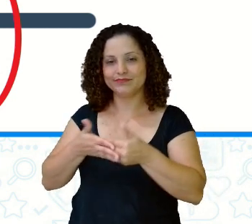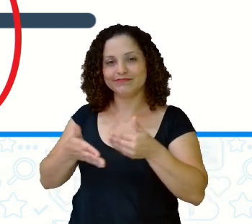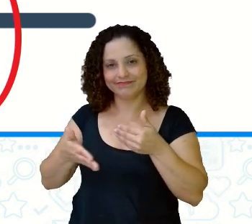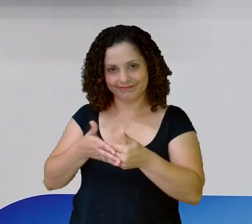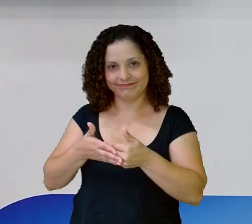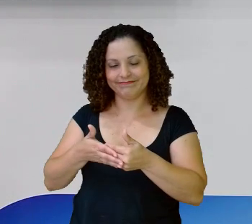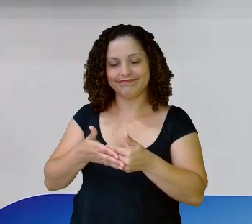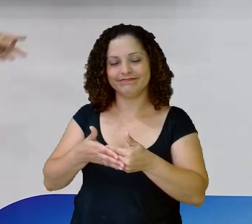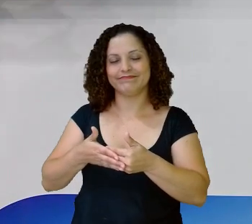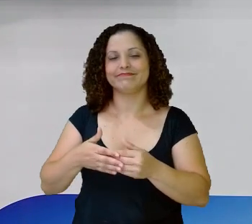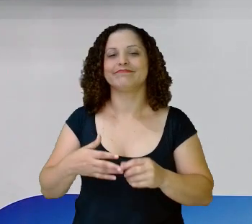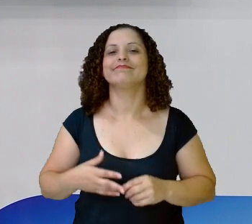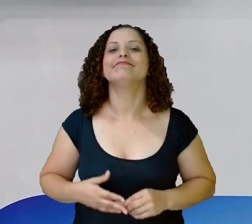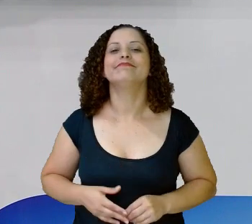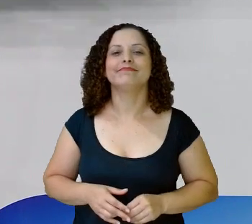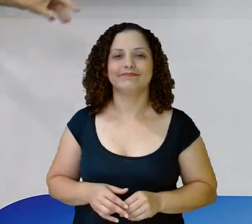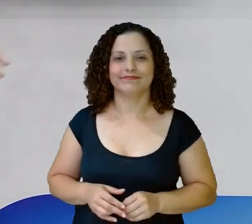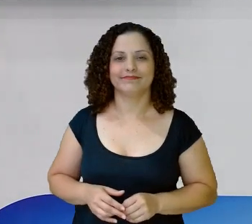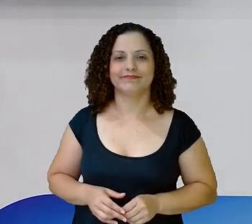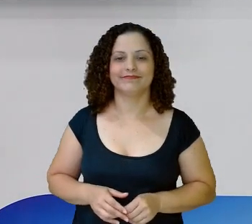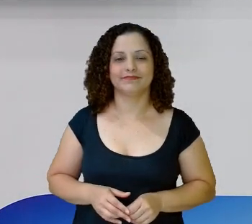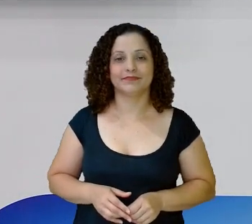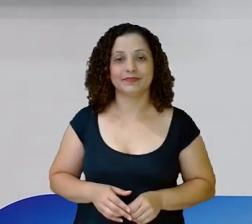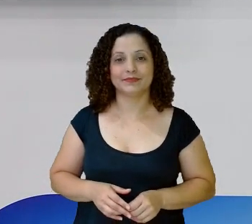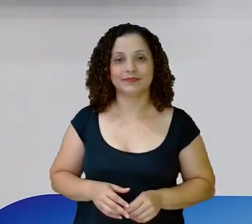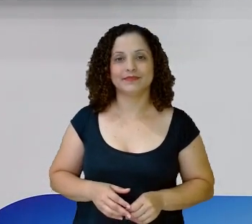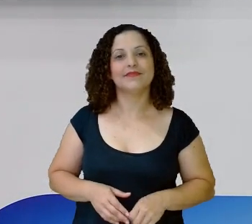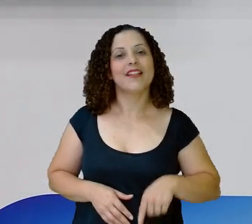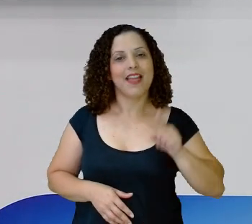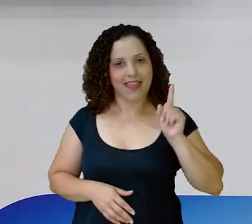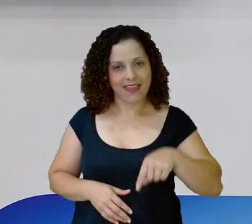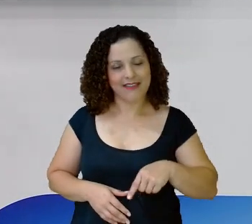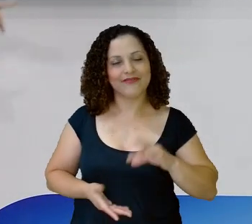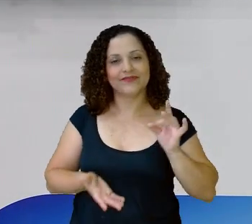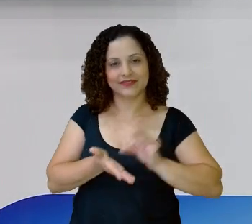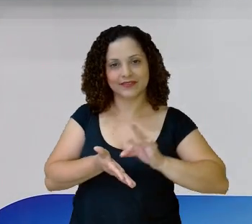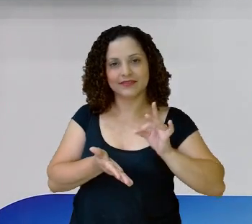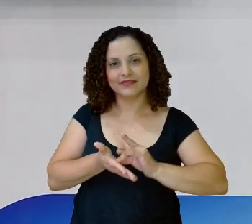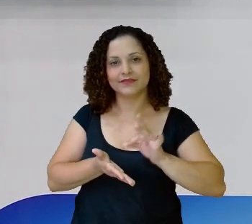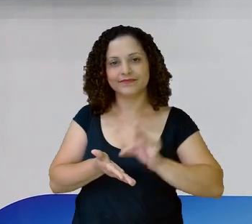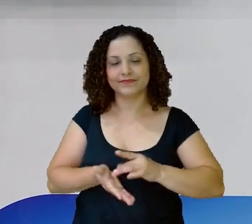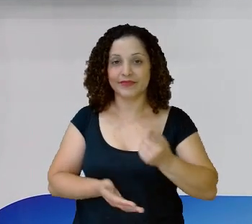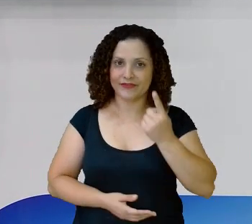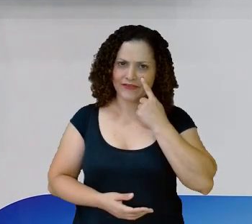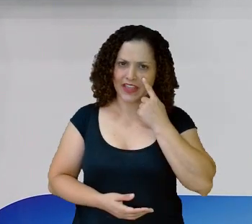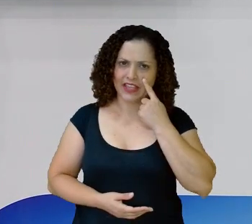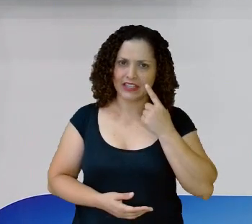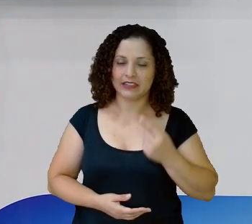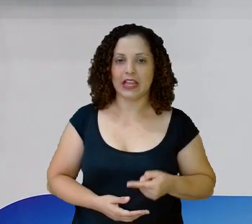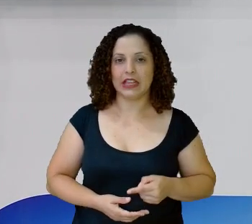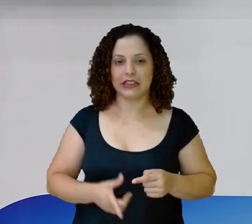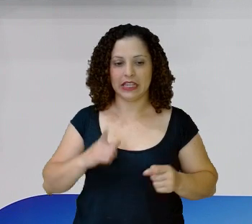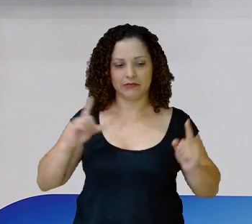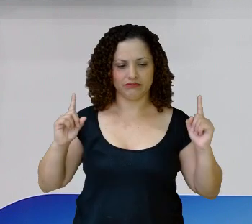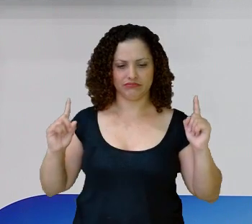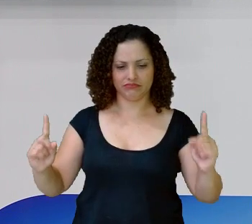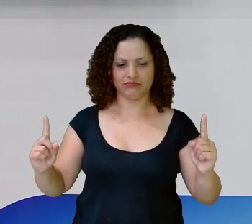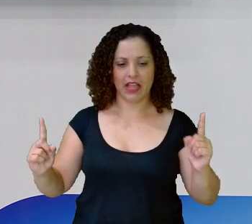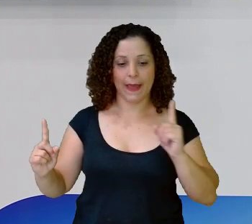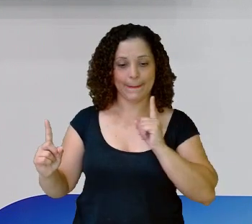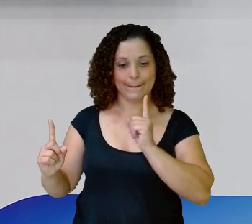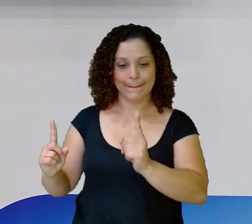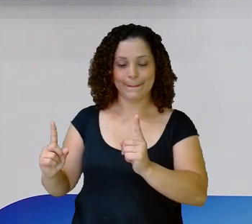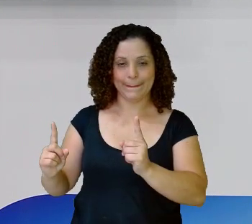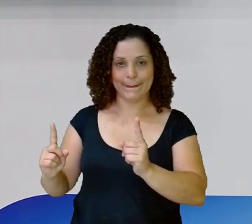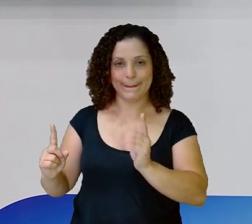mais próximo Da centena 300 Né? Porque olha só Ele passou da metade Do 250